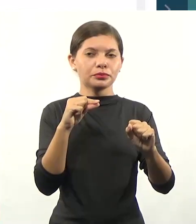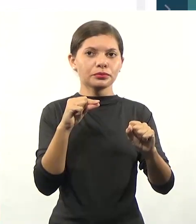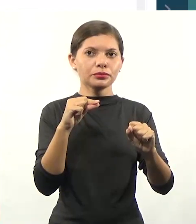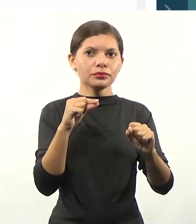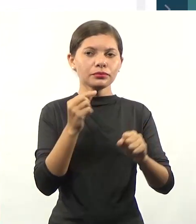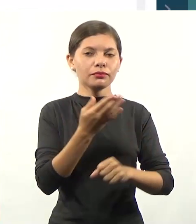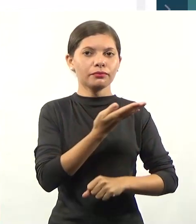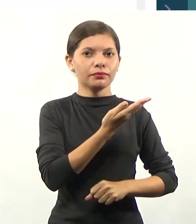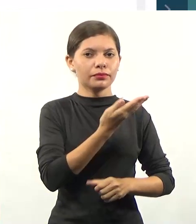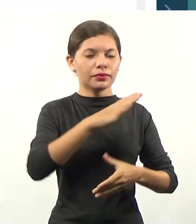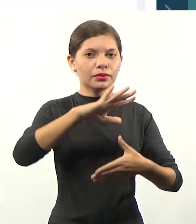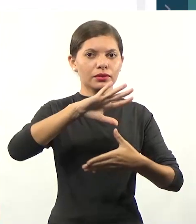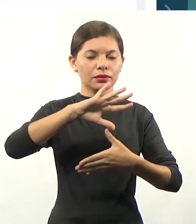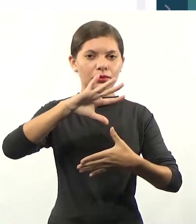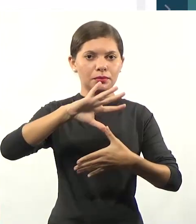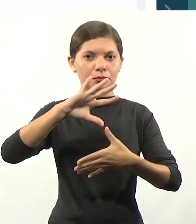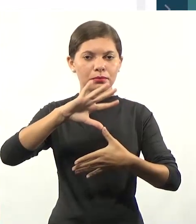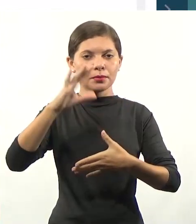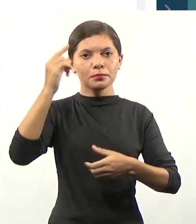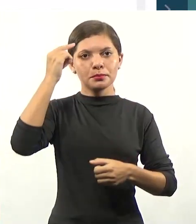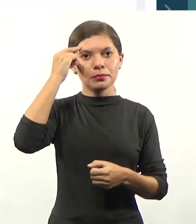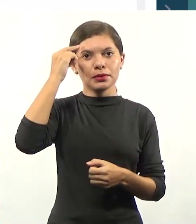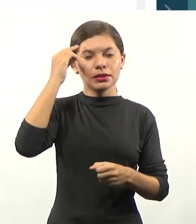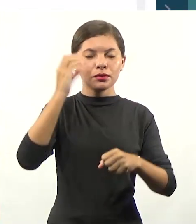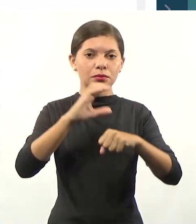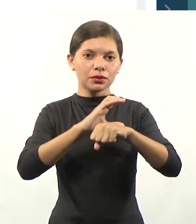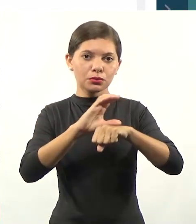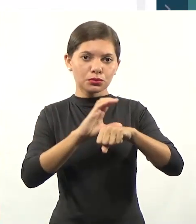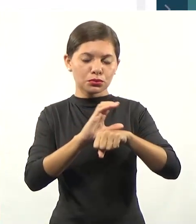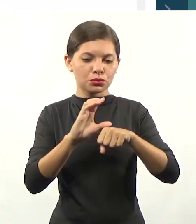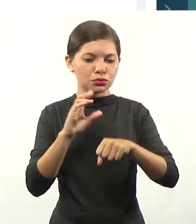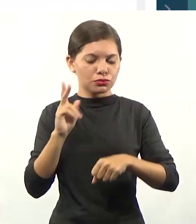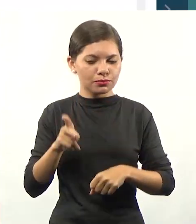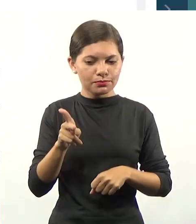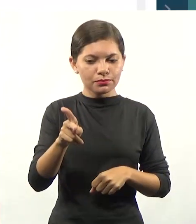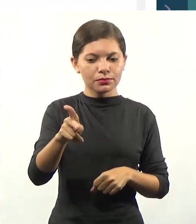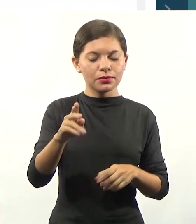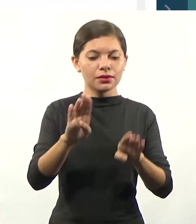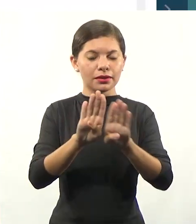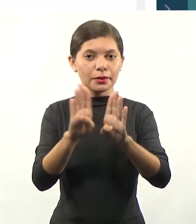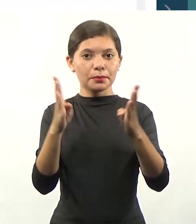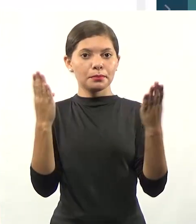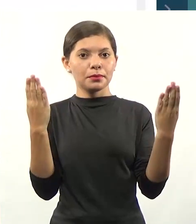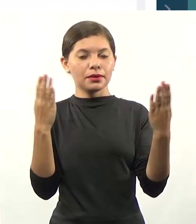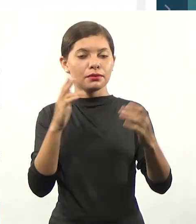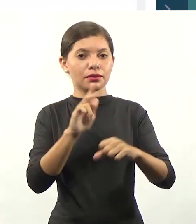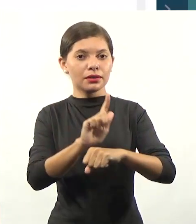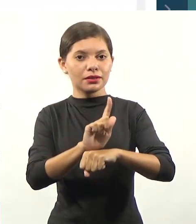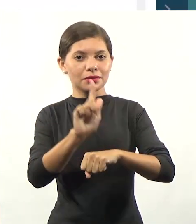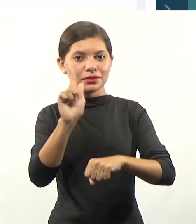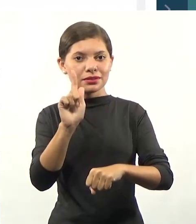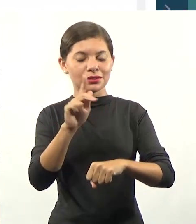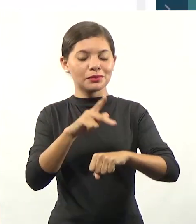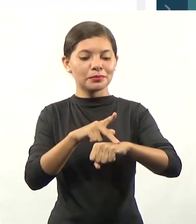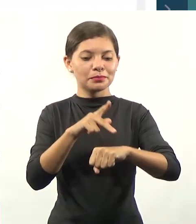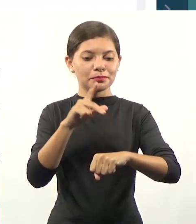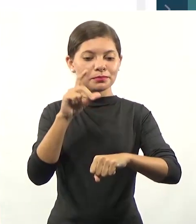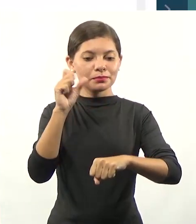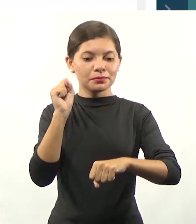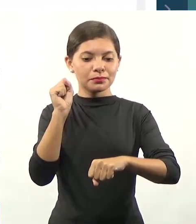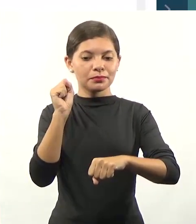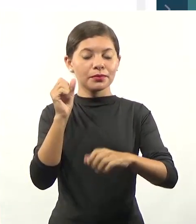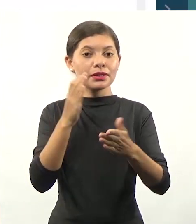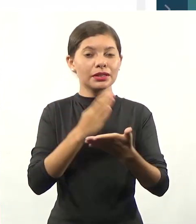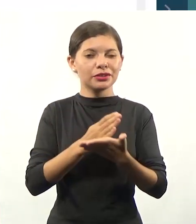mapa mental. Tem os cursos sequenciais, que são abertos, a graduação, a pós-graduação, que vai ser